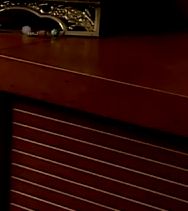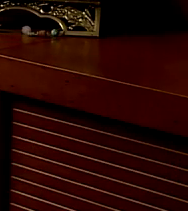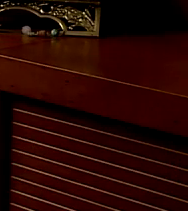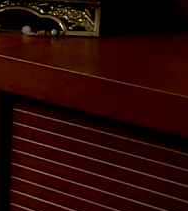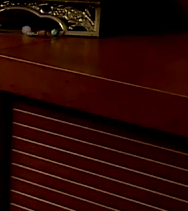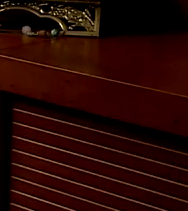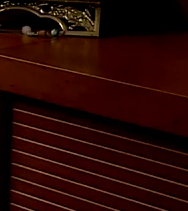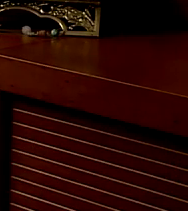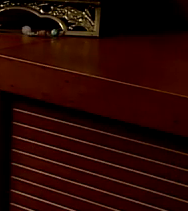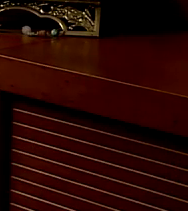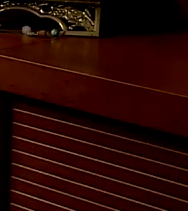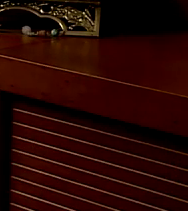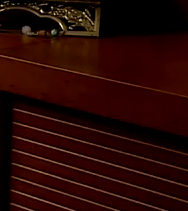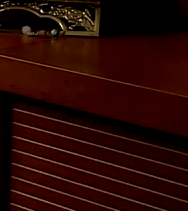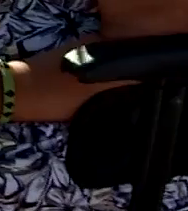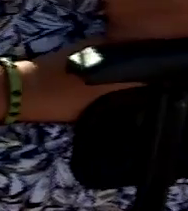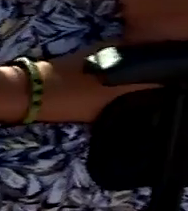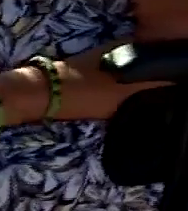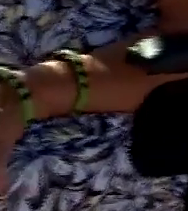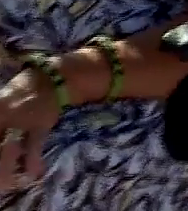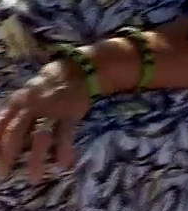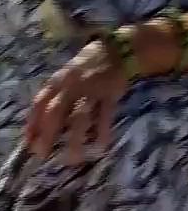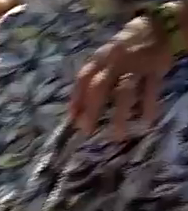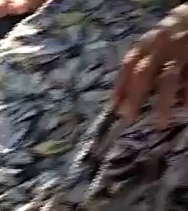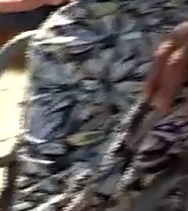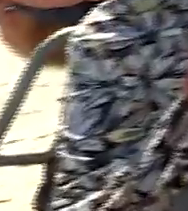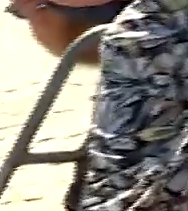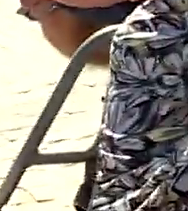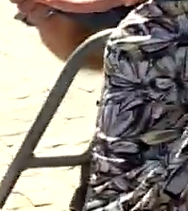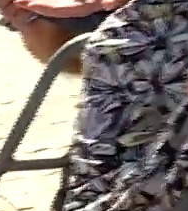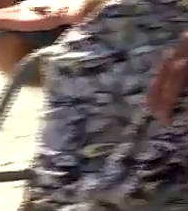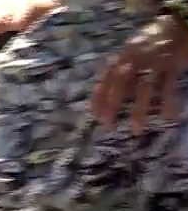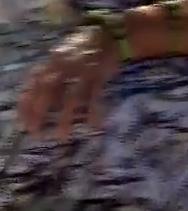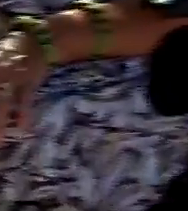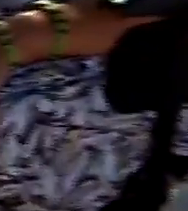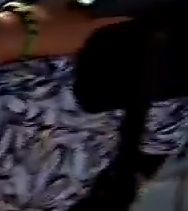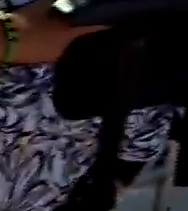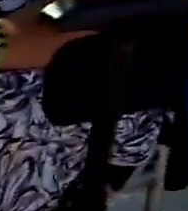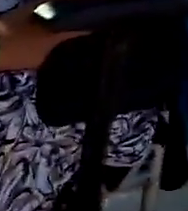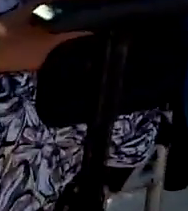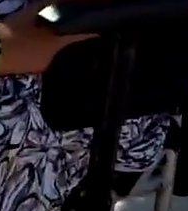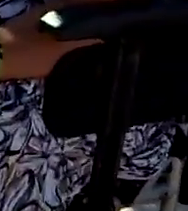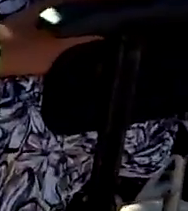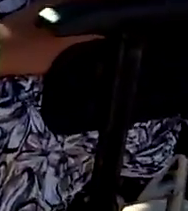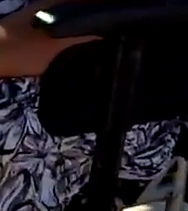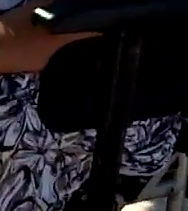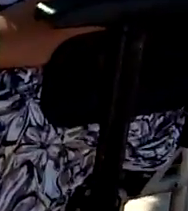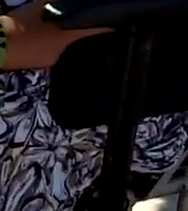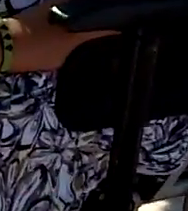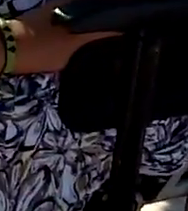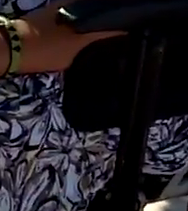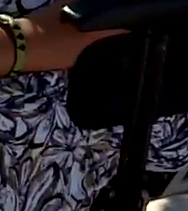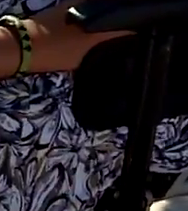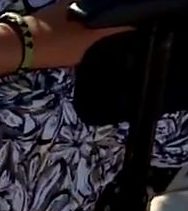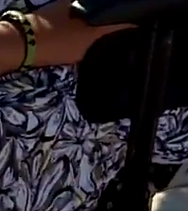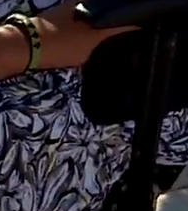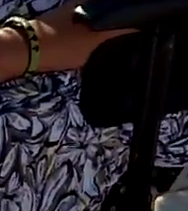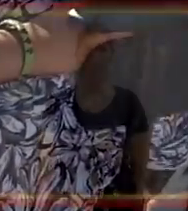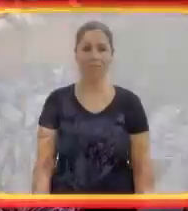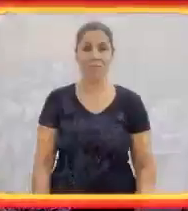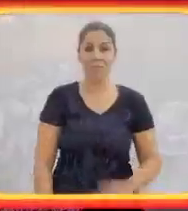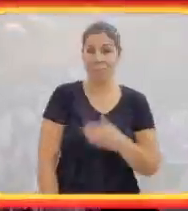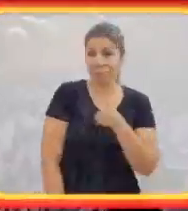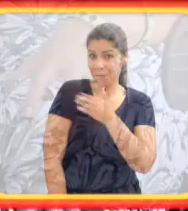São coisas... Mas olha, tenha a certeza de que vale a pena. No calçadão, Bento entrega um bonequinho para o pai. Ao lado, Elane Sorrim.